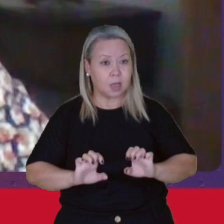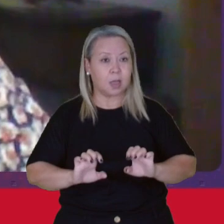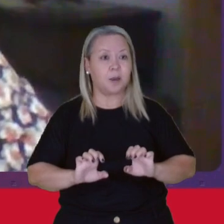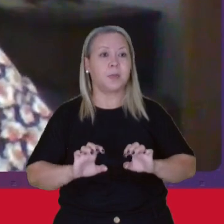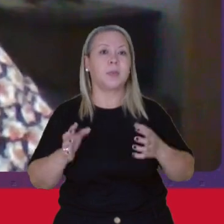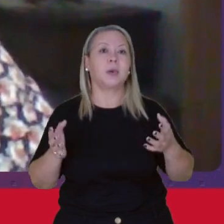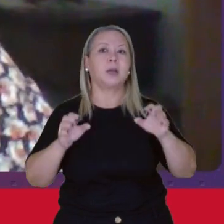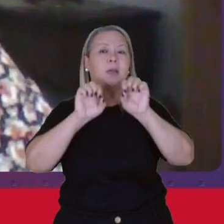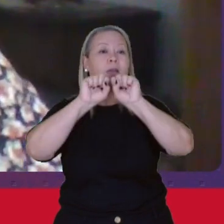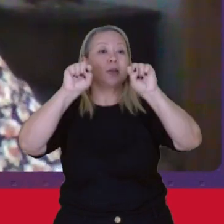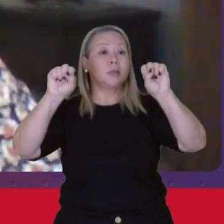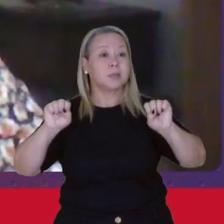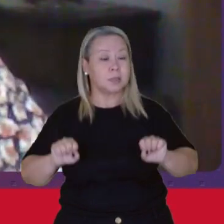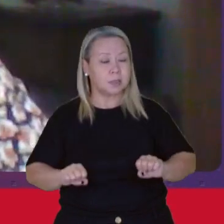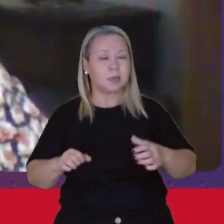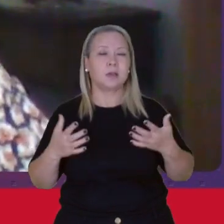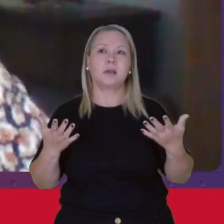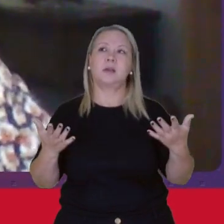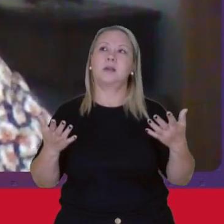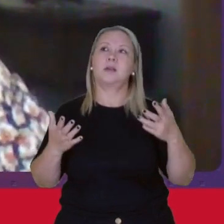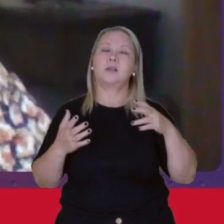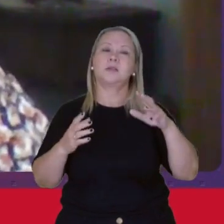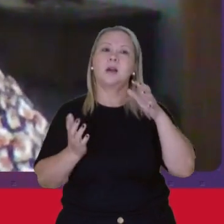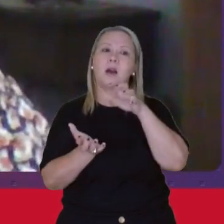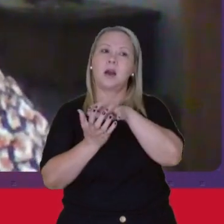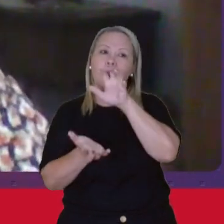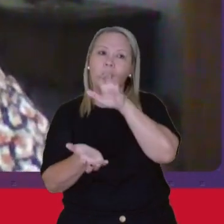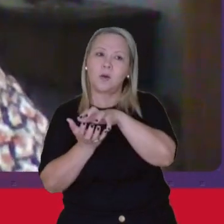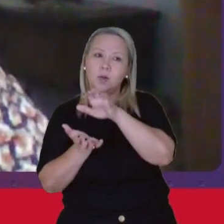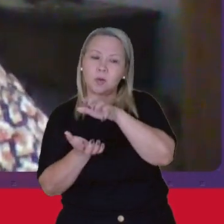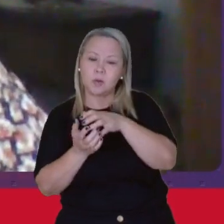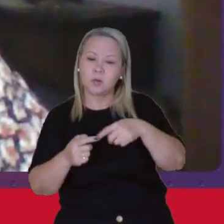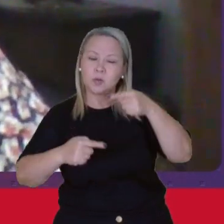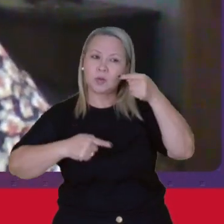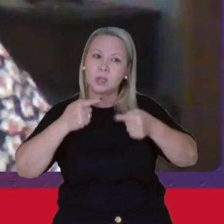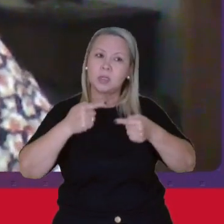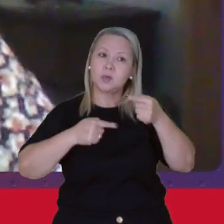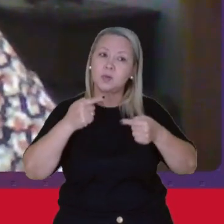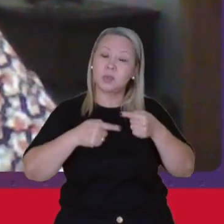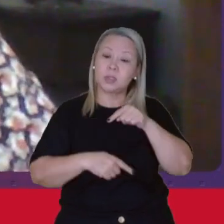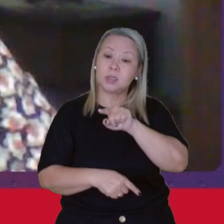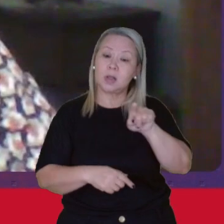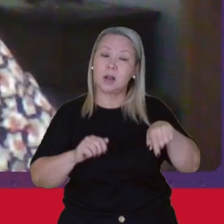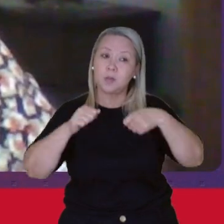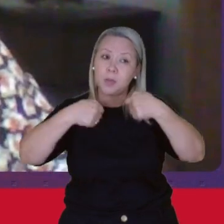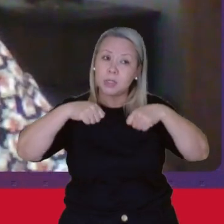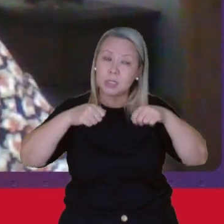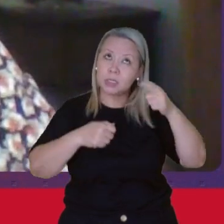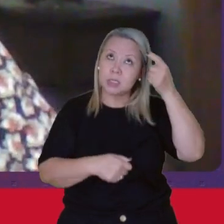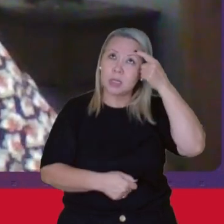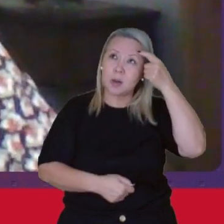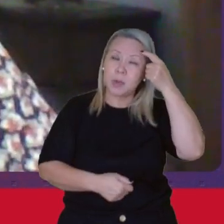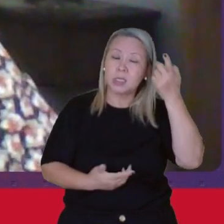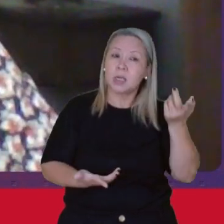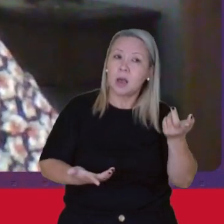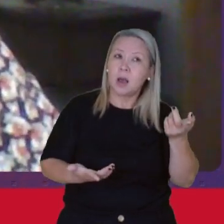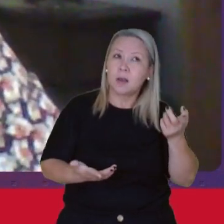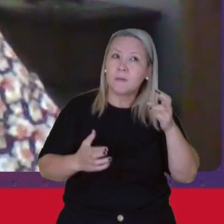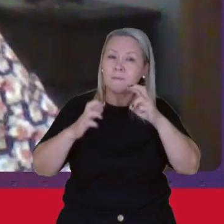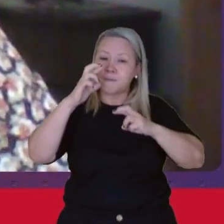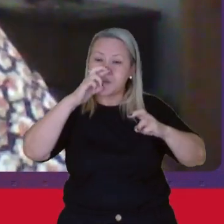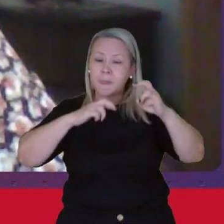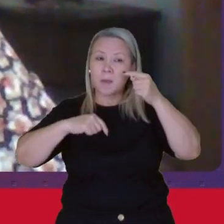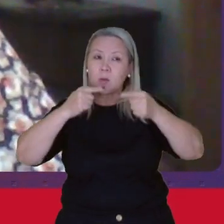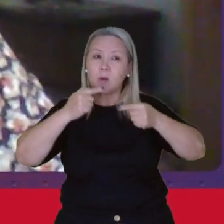Assistência Ao idoso Porque Essas políticas Elas precisam Ser pensadas Do ponto de vista De uma